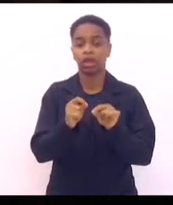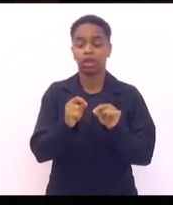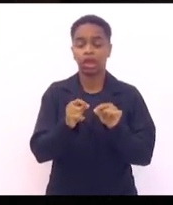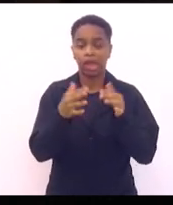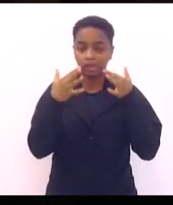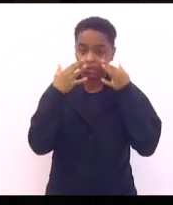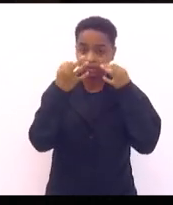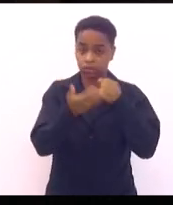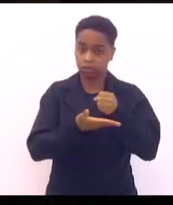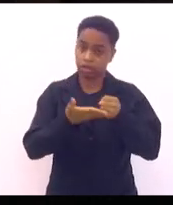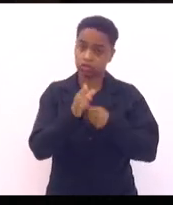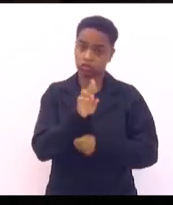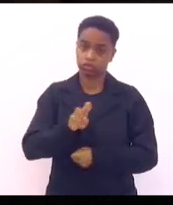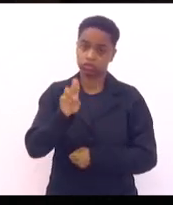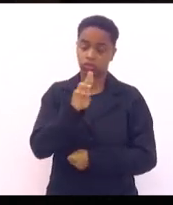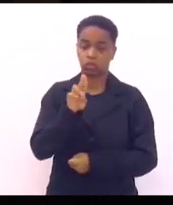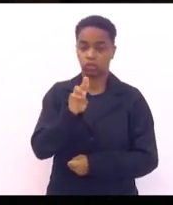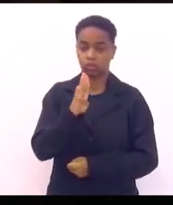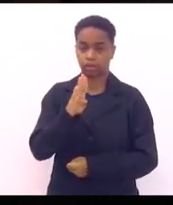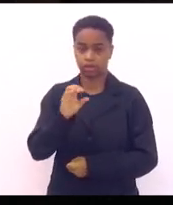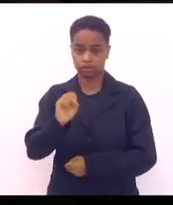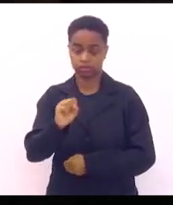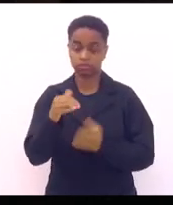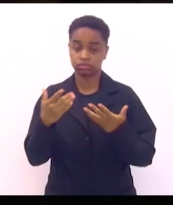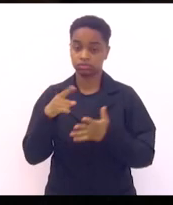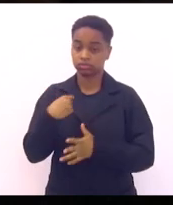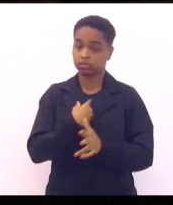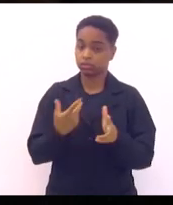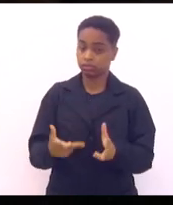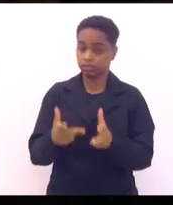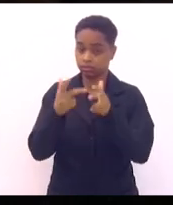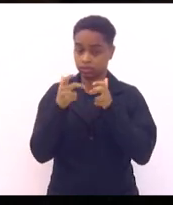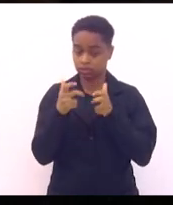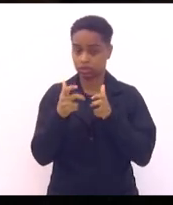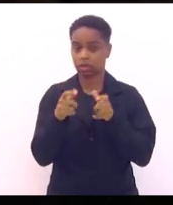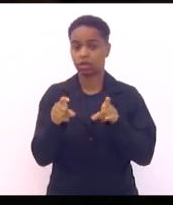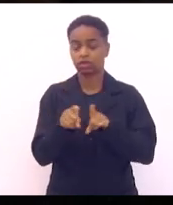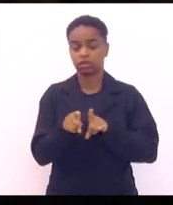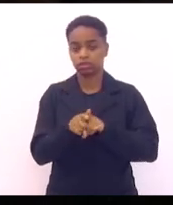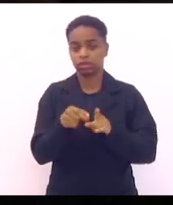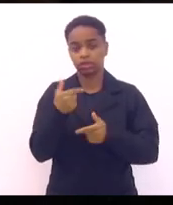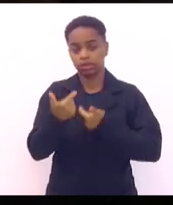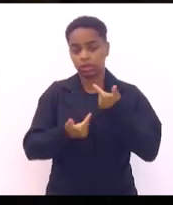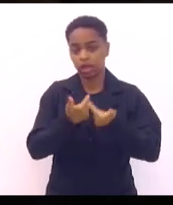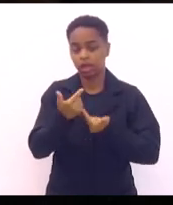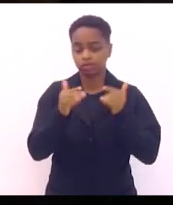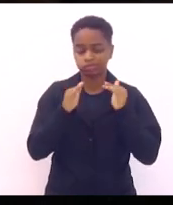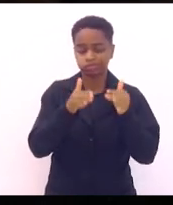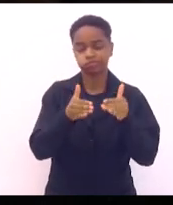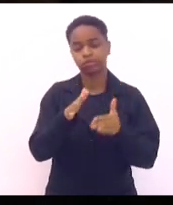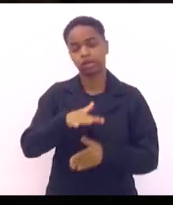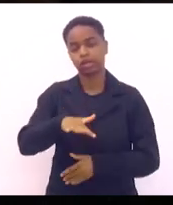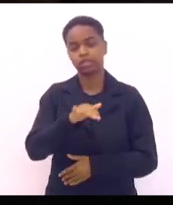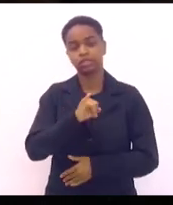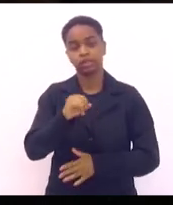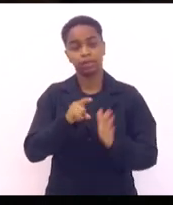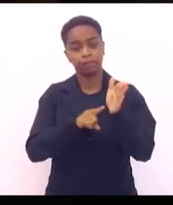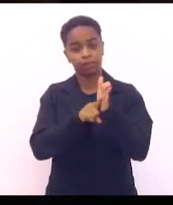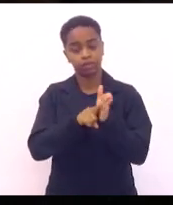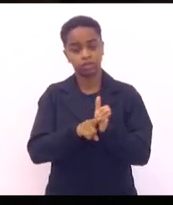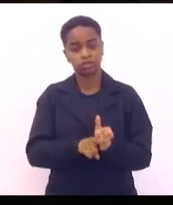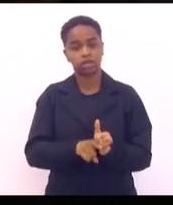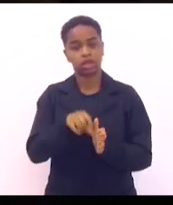postos de saúde. E a gente tem percebido e tem trabalhado nesse sentido, se a gente for fazer pesquisa pelos